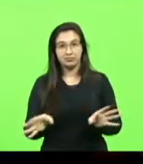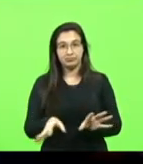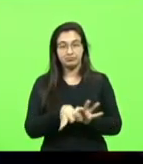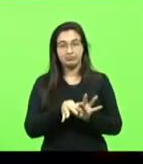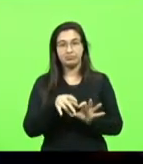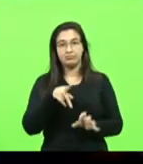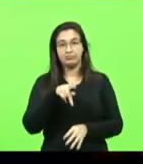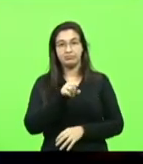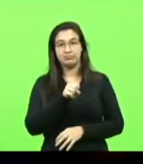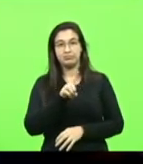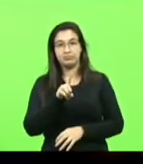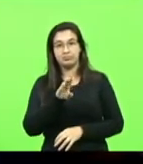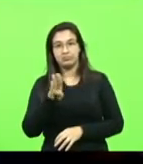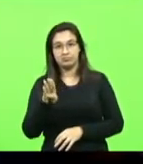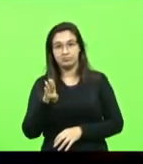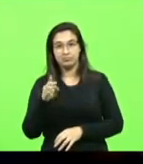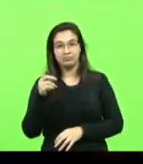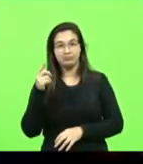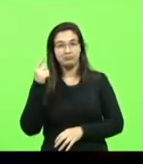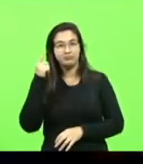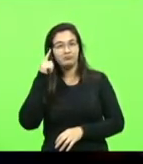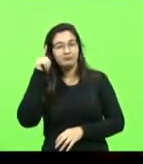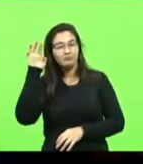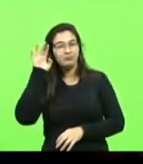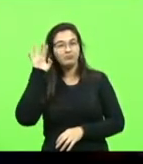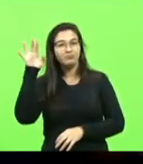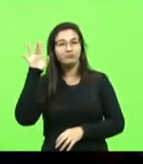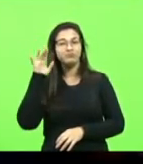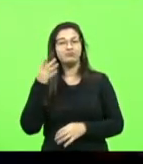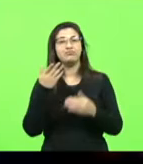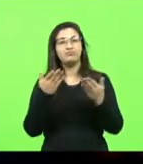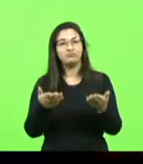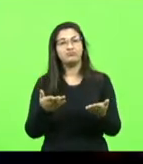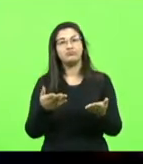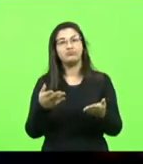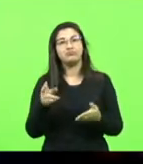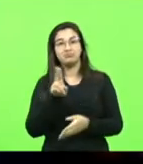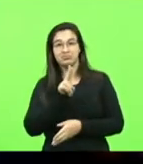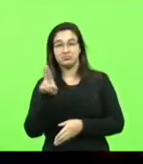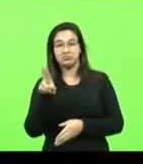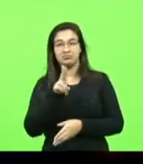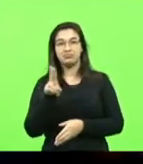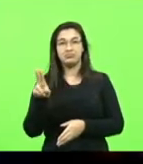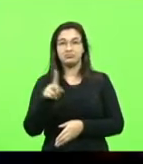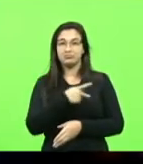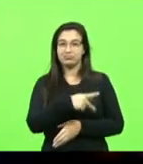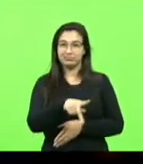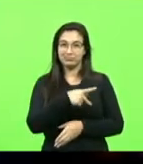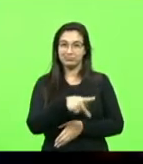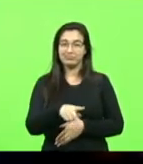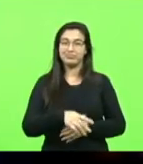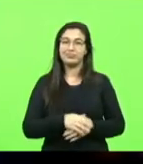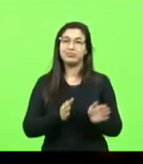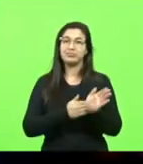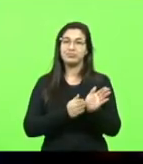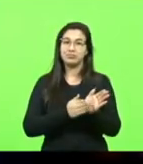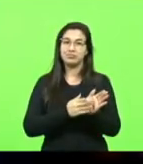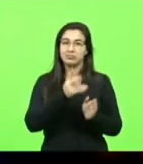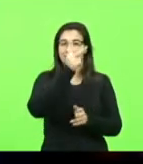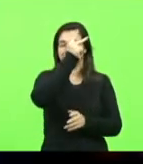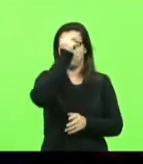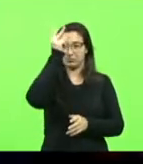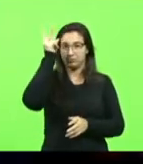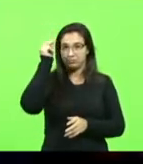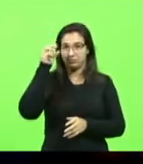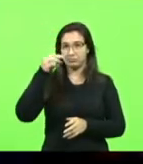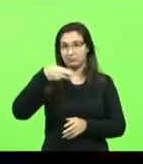pela lembrança do nome dessa grande professora, parabenizar o prefeito Mário Hildebrandt e